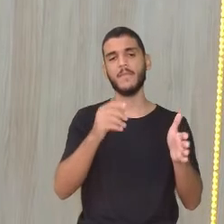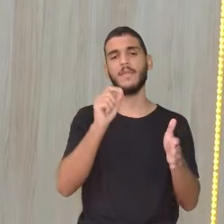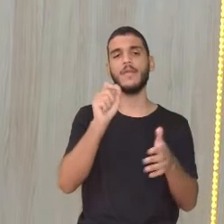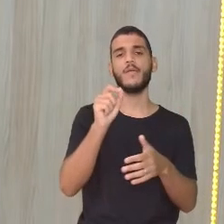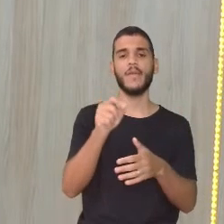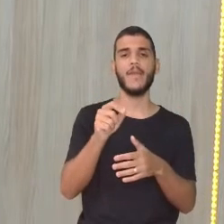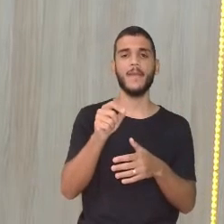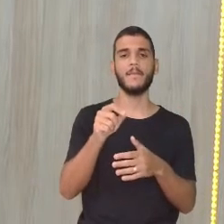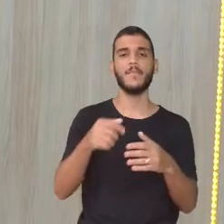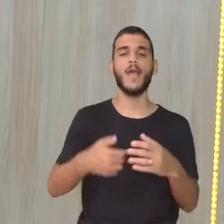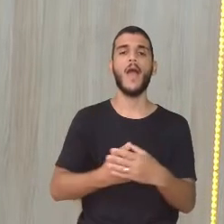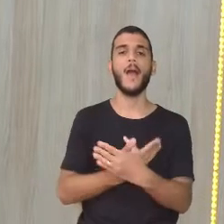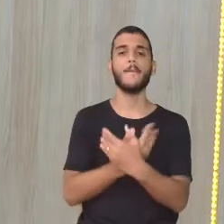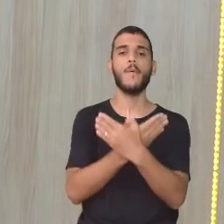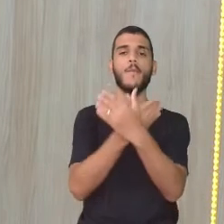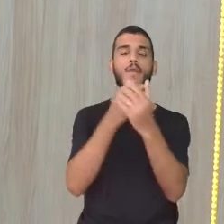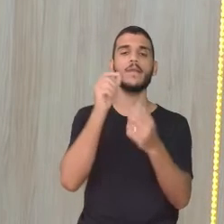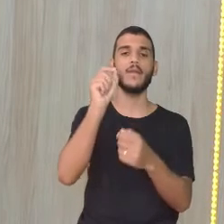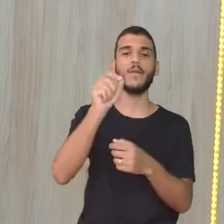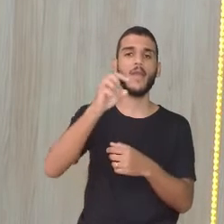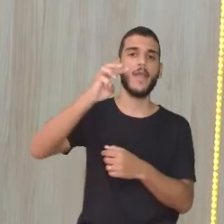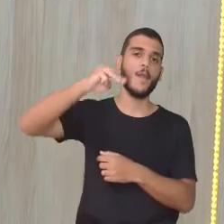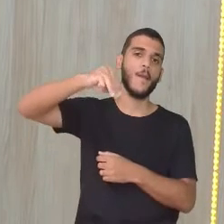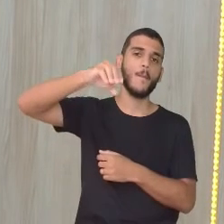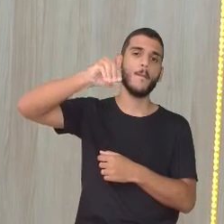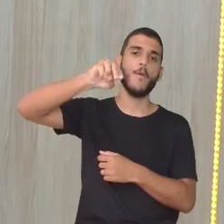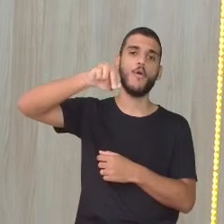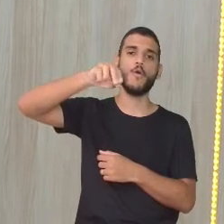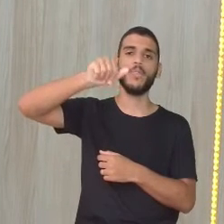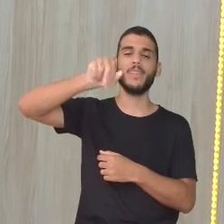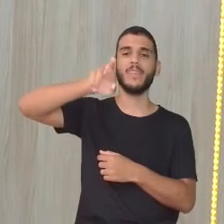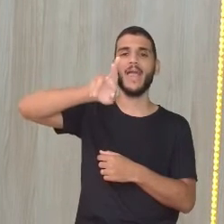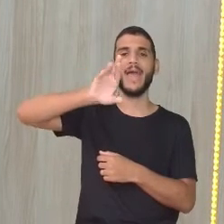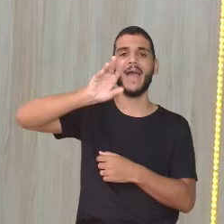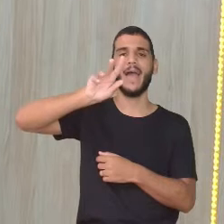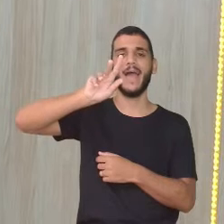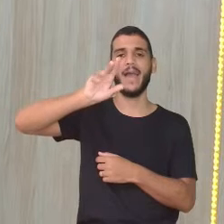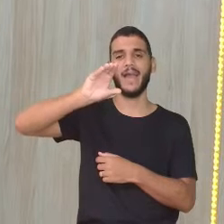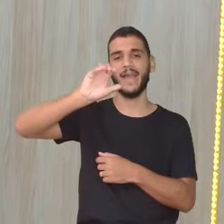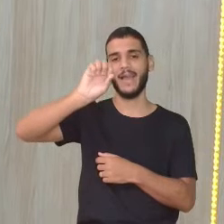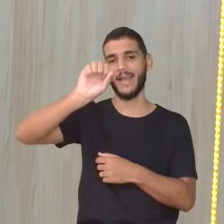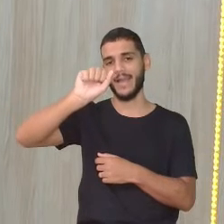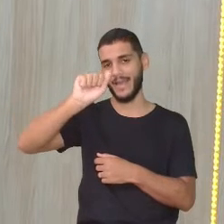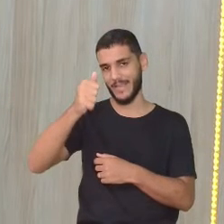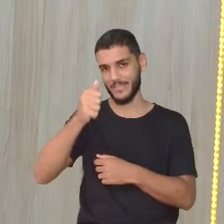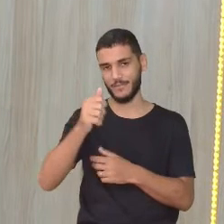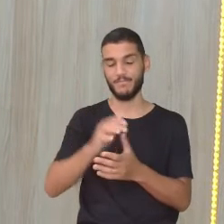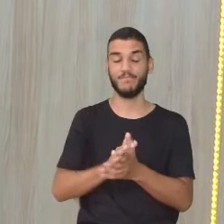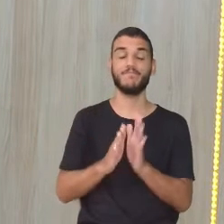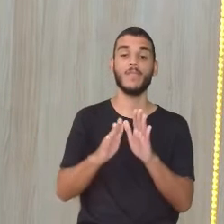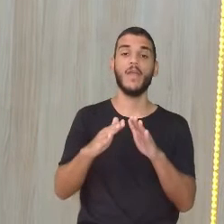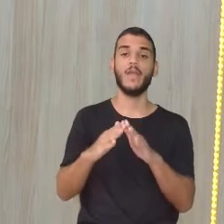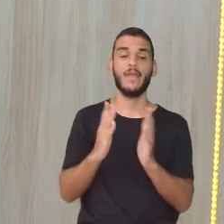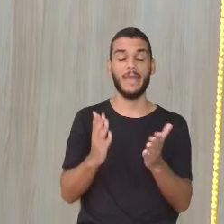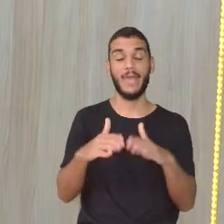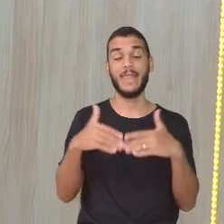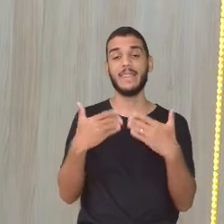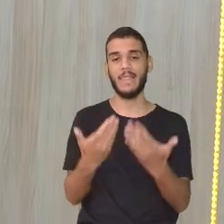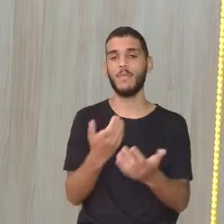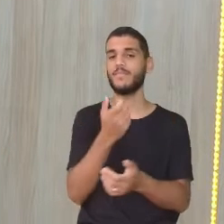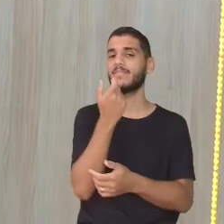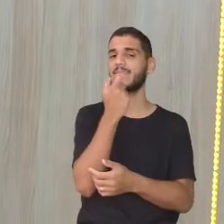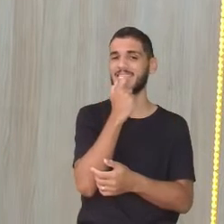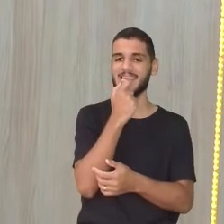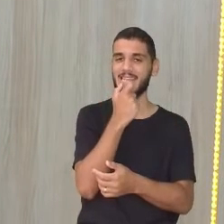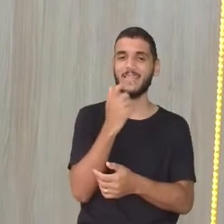Desde o início da Revolução Industrial, professora. Sabe o aconteceu? Lá em Londres, pessoal, vou contar para vocês essa história. Lá em Londres,